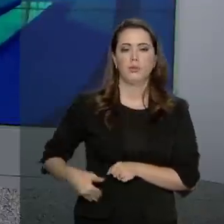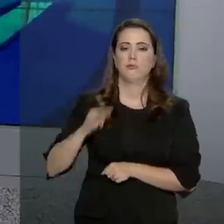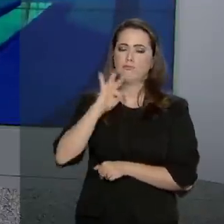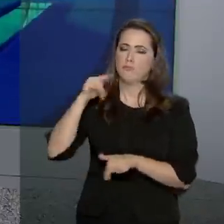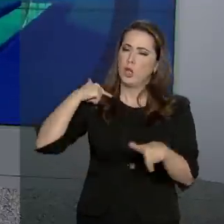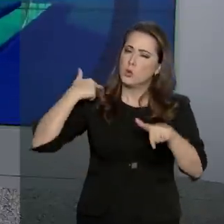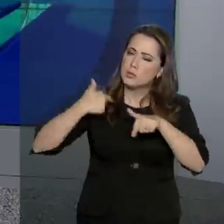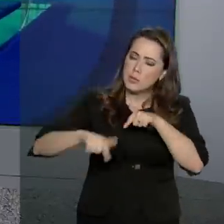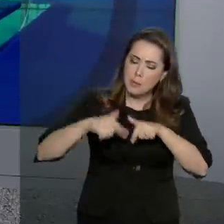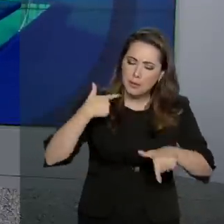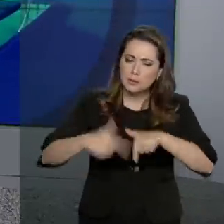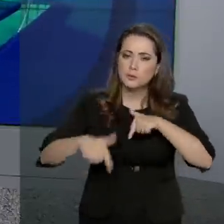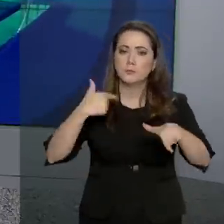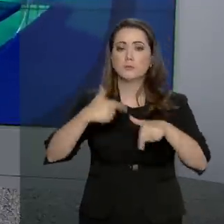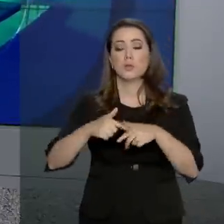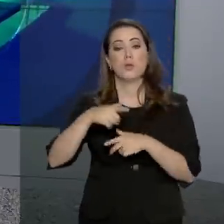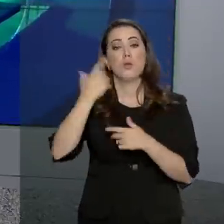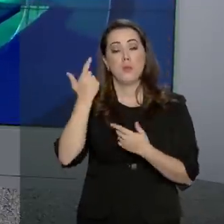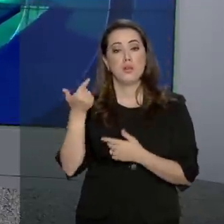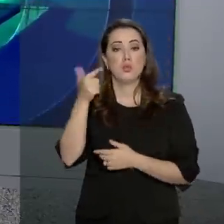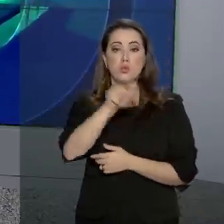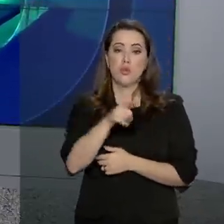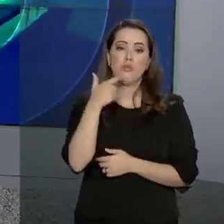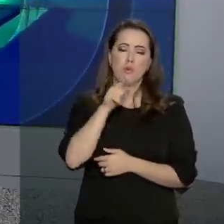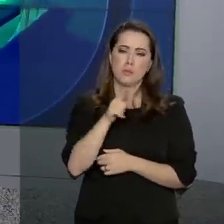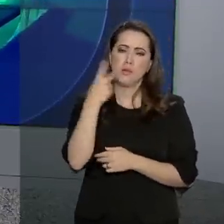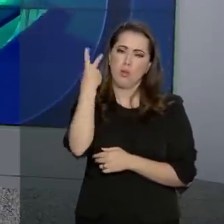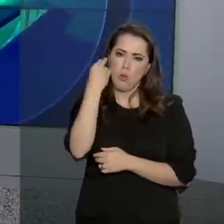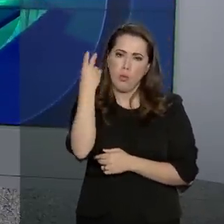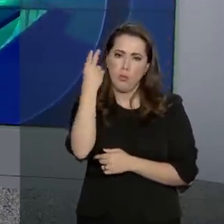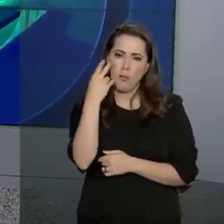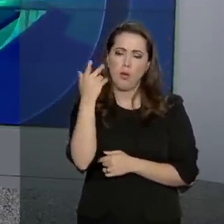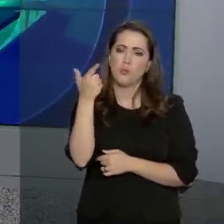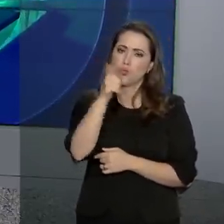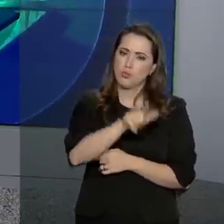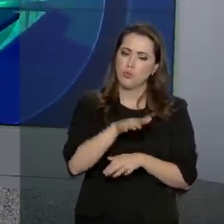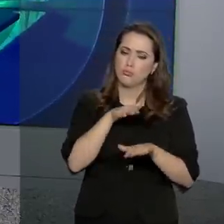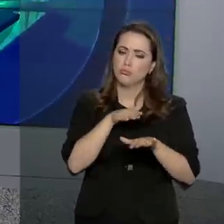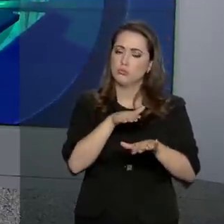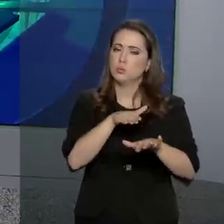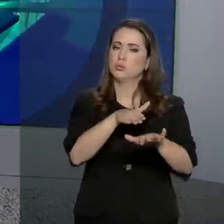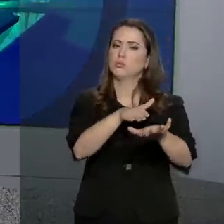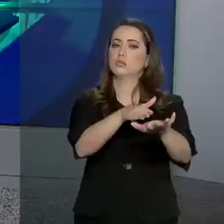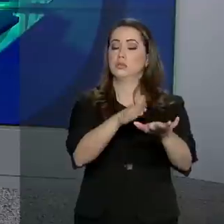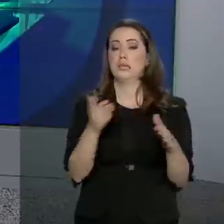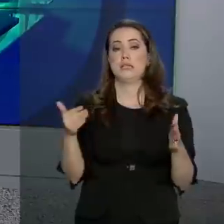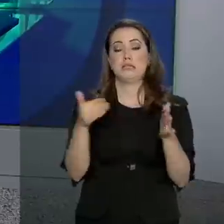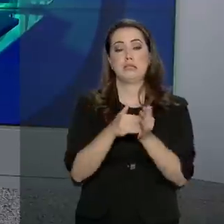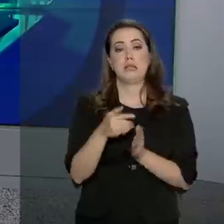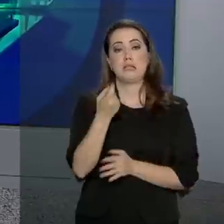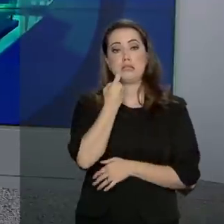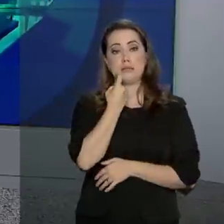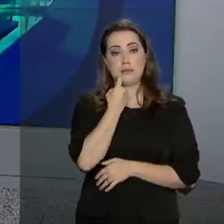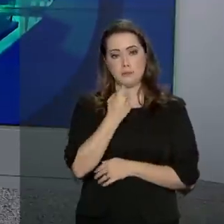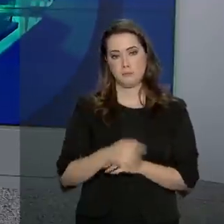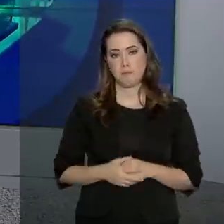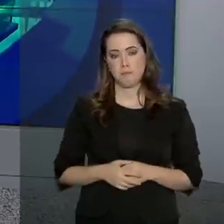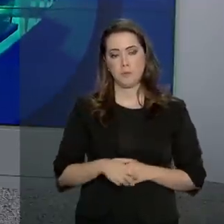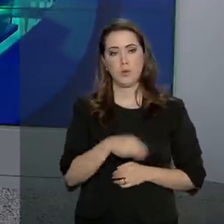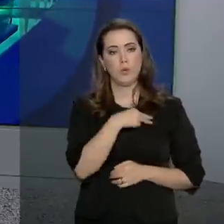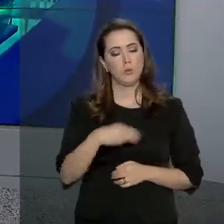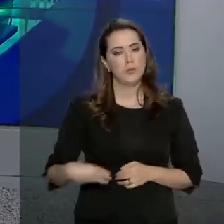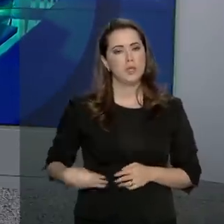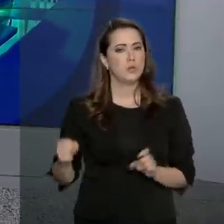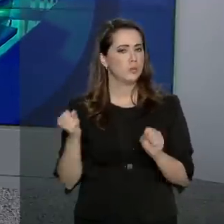trabalhando para normalizar a situação e a previsão é de que o tráfego seja restabelecido até sexta-feira. O